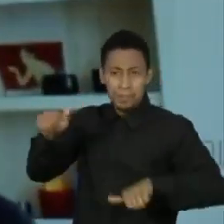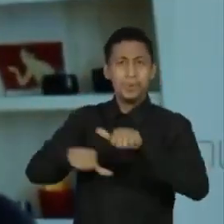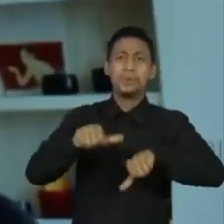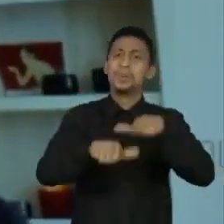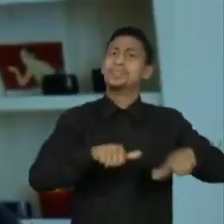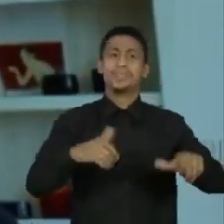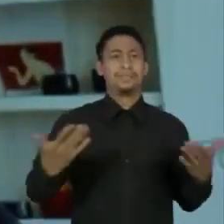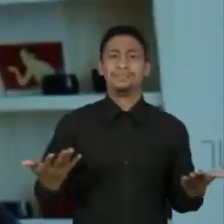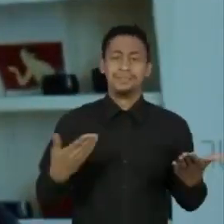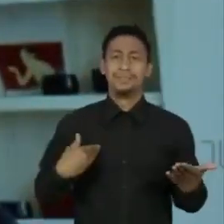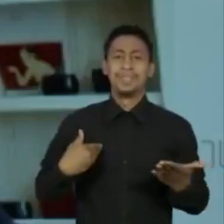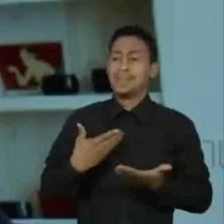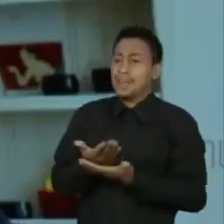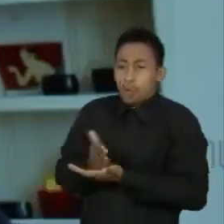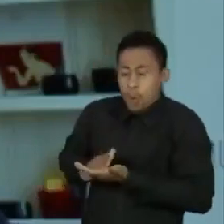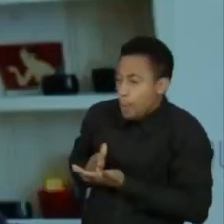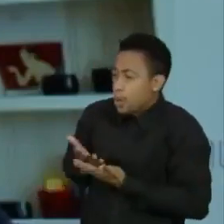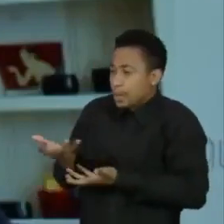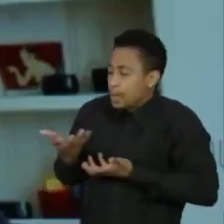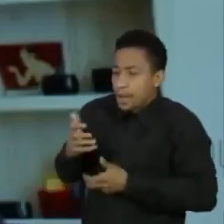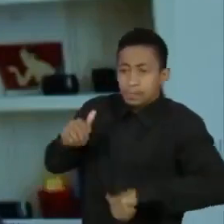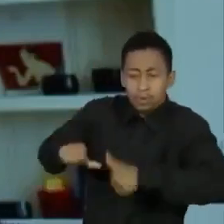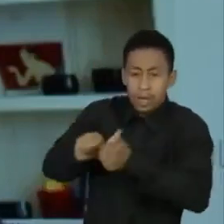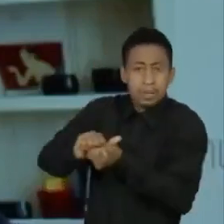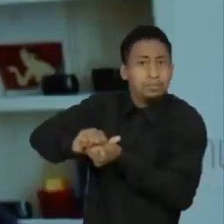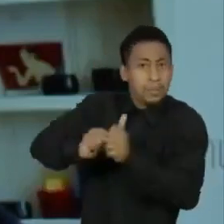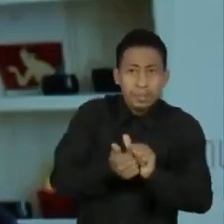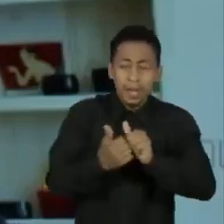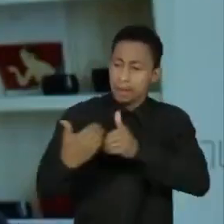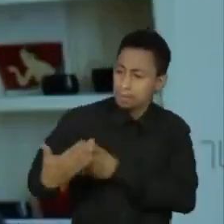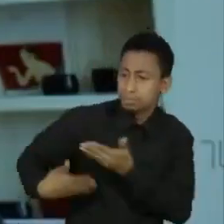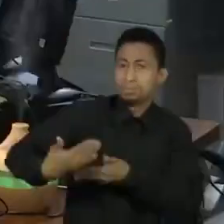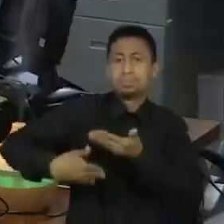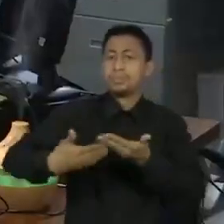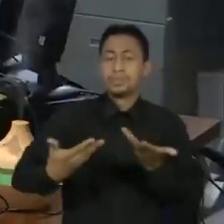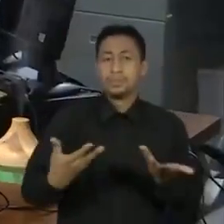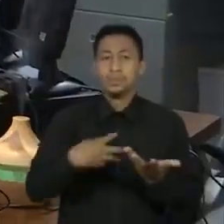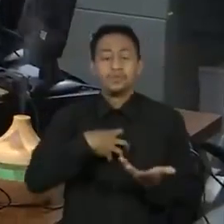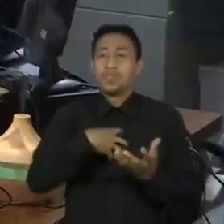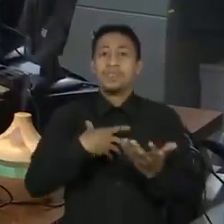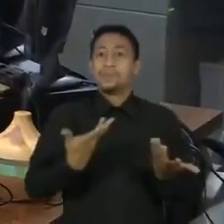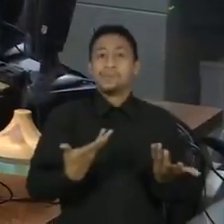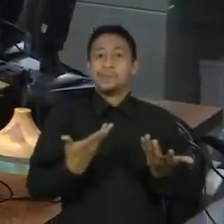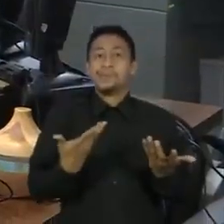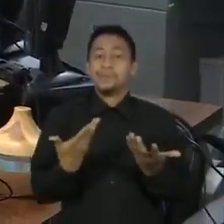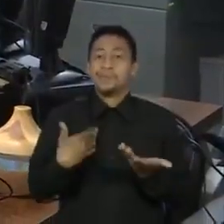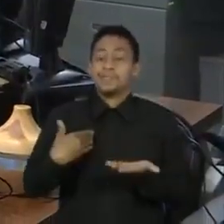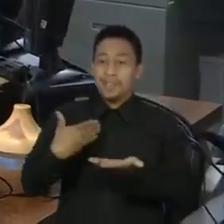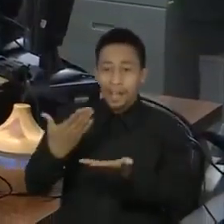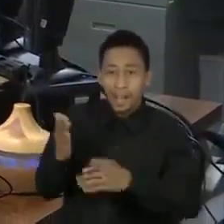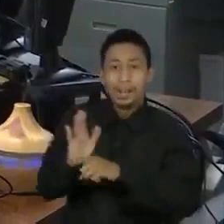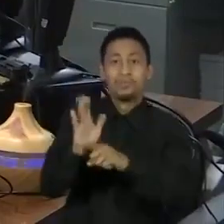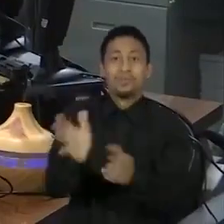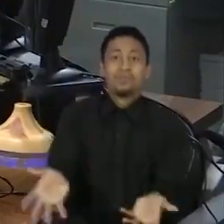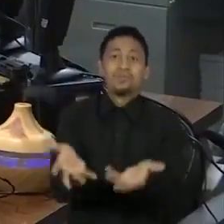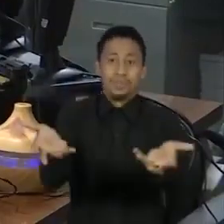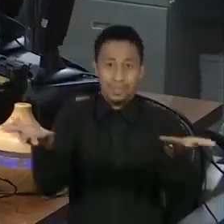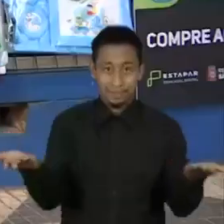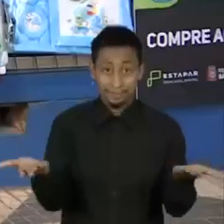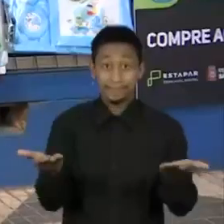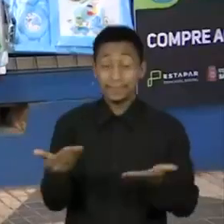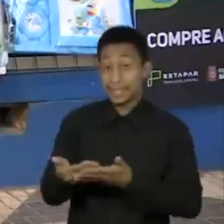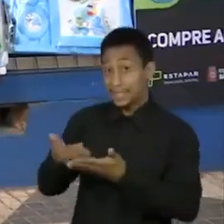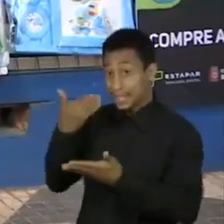mudando, procurando oportunidades. É um jornal muito empreendedor, sabe? A Folha ainda foi pioneira em lançar o papel do